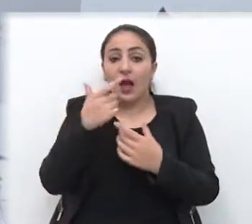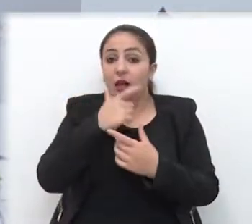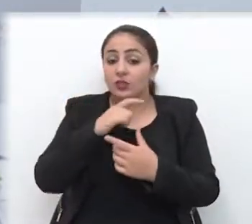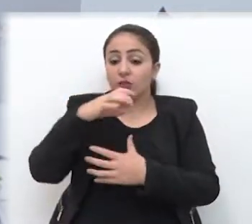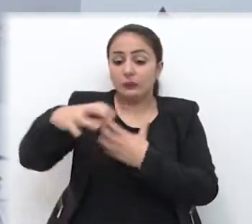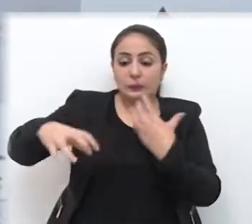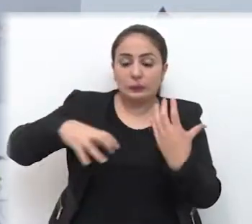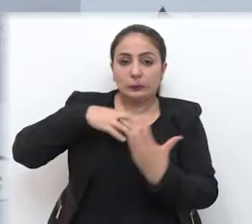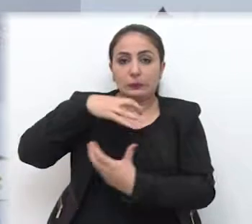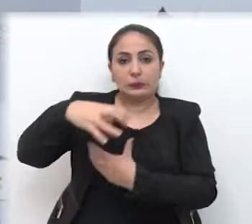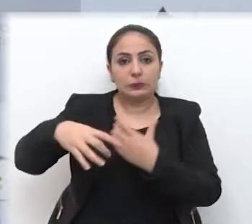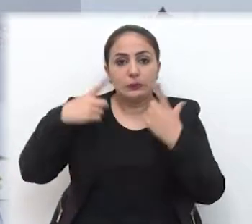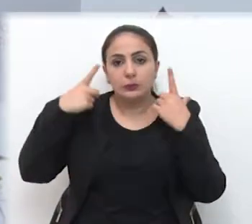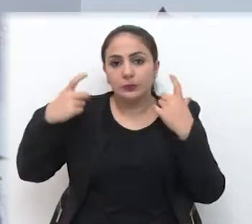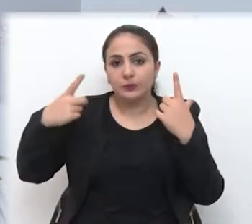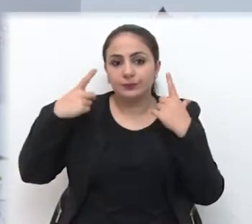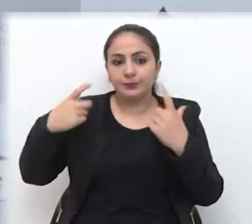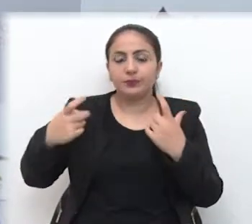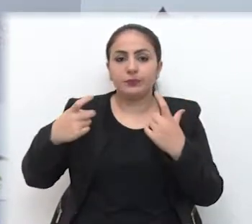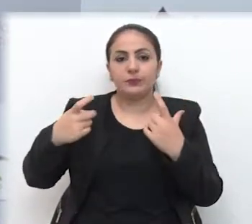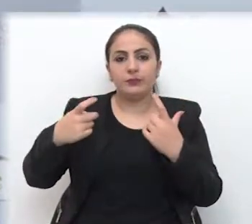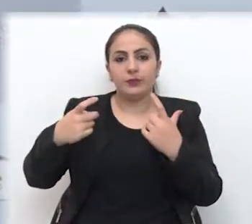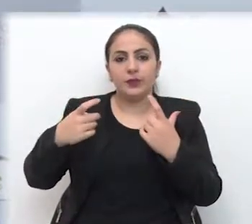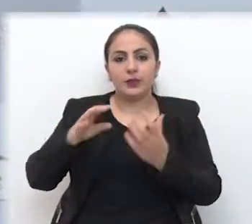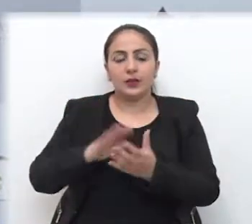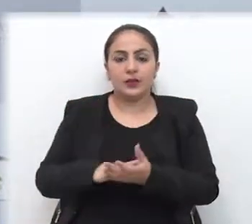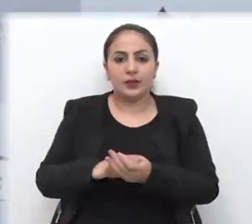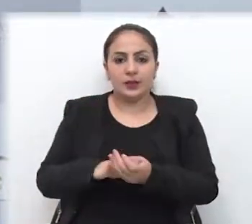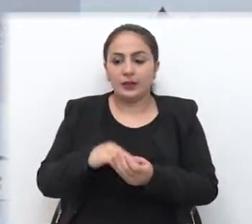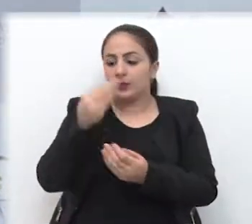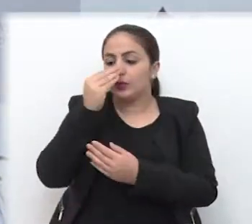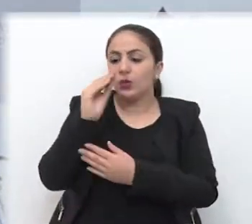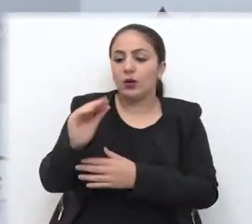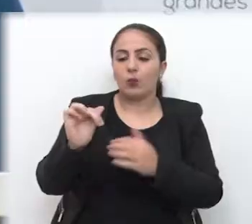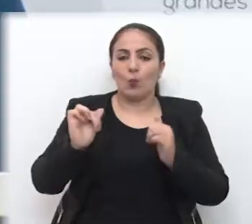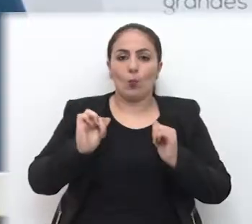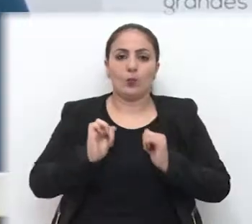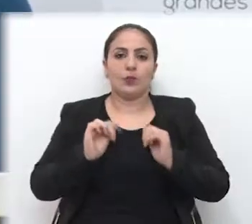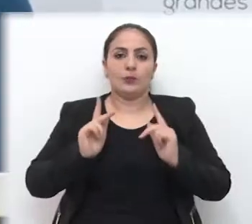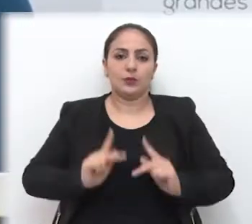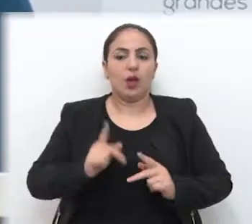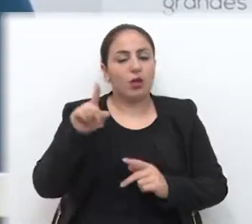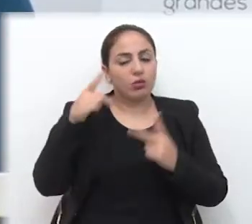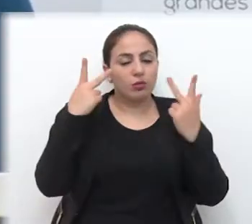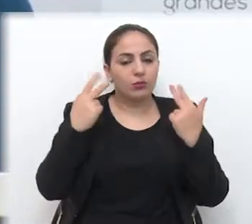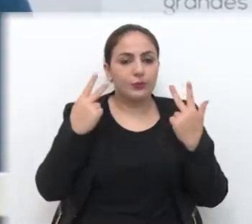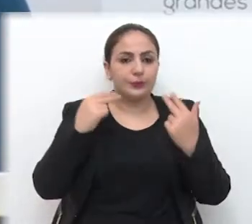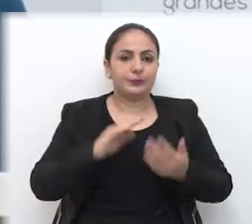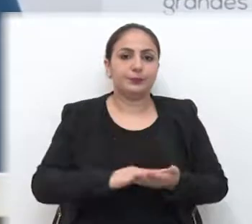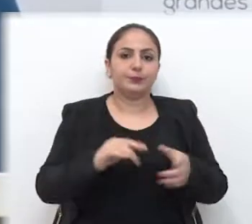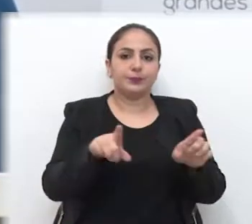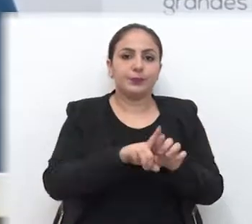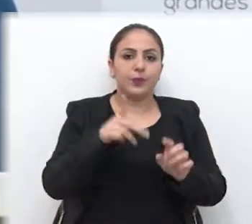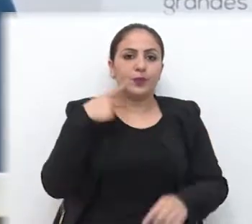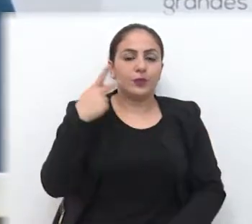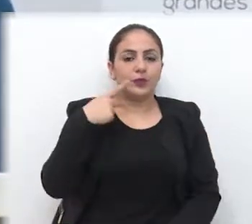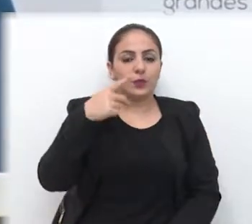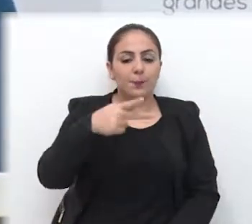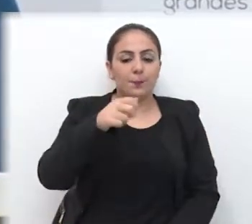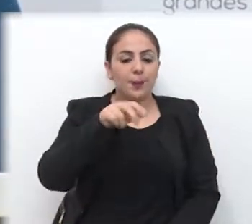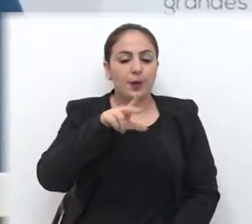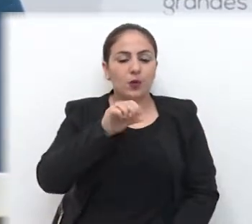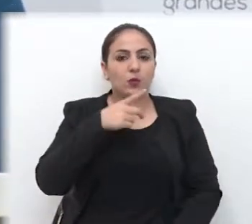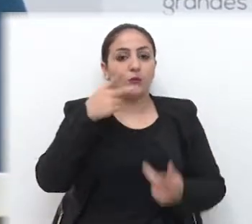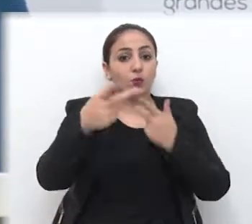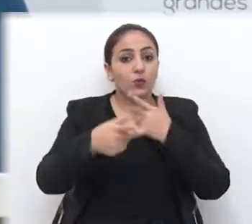fazer bagunça e atropelar o sossego das pessoas é normal. Ainda no grande expediente, o vereador Paulo Neckli